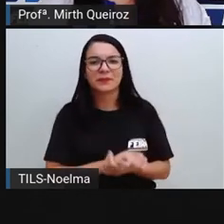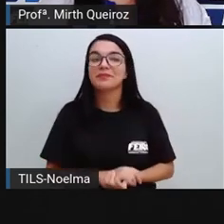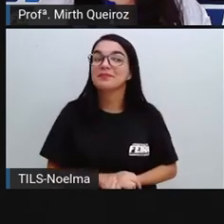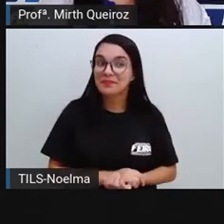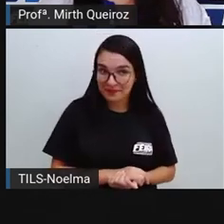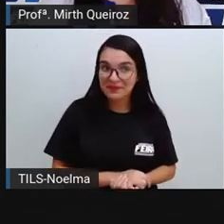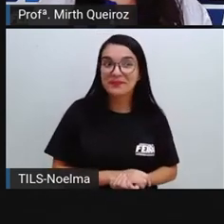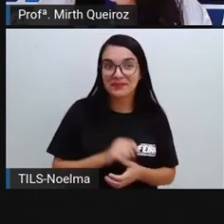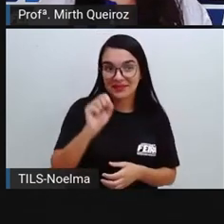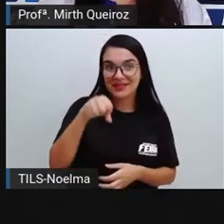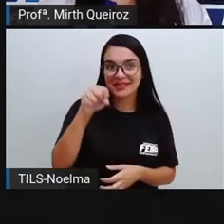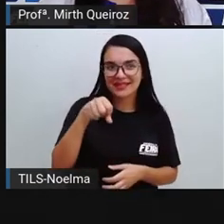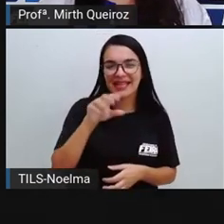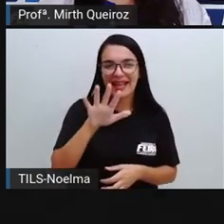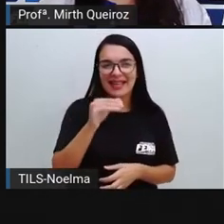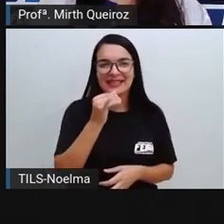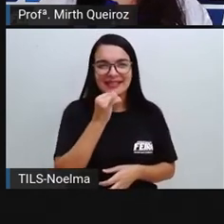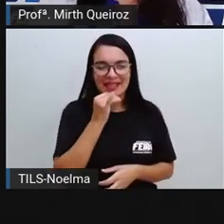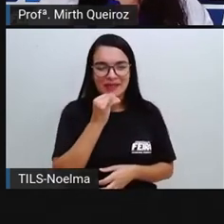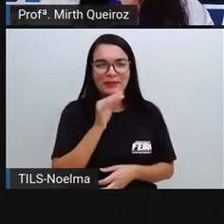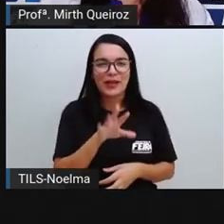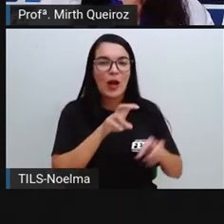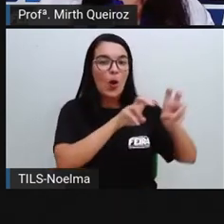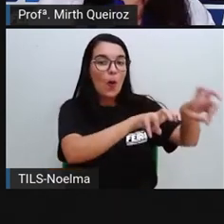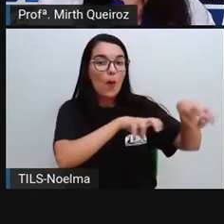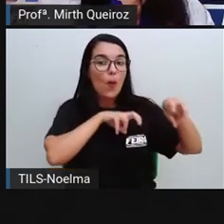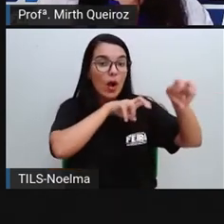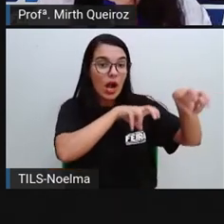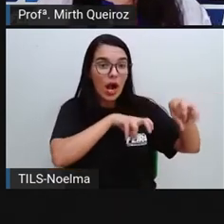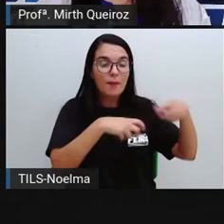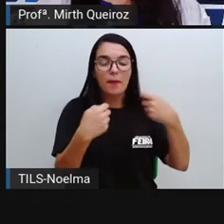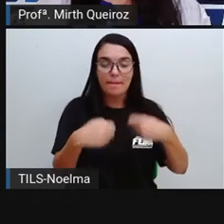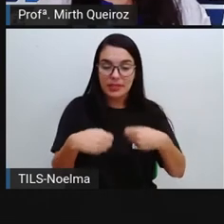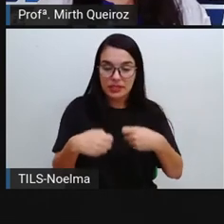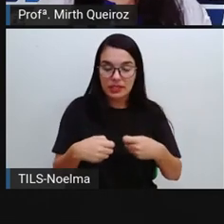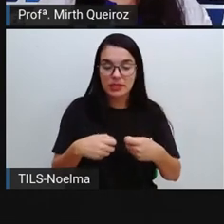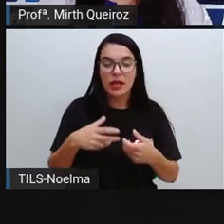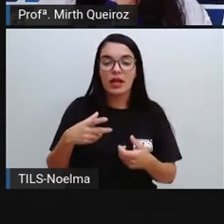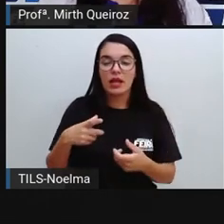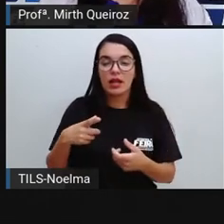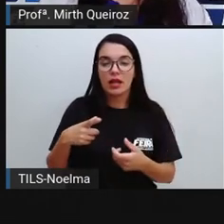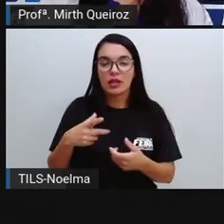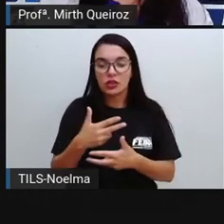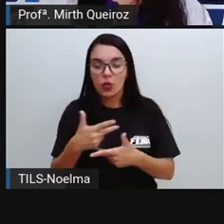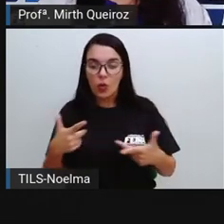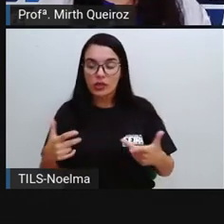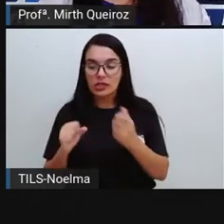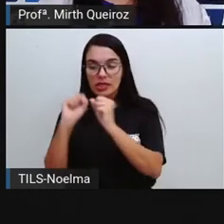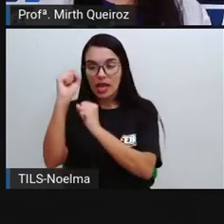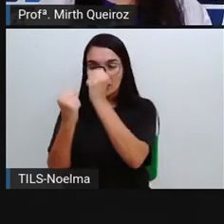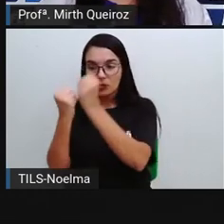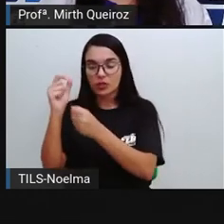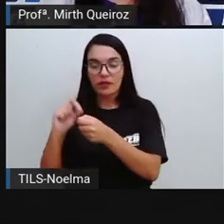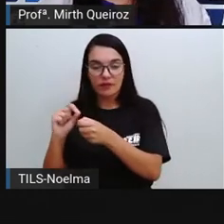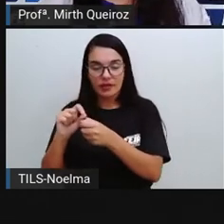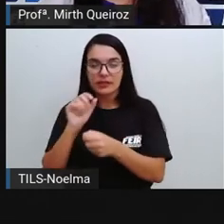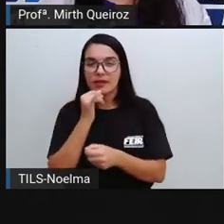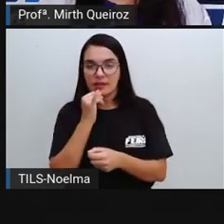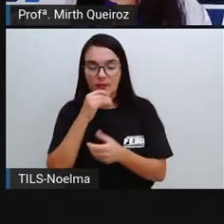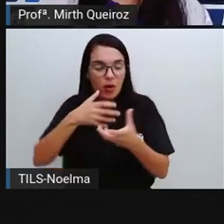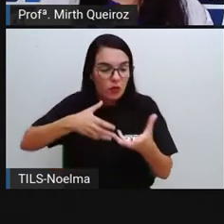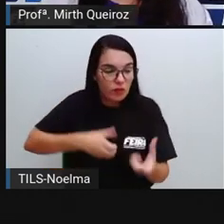aí, alguns objetos, instrumentos, agrotóxicos, por exemplo, né, fertilizantes, são produtos